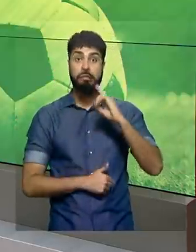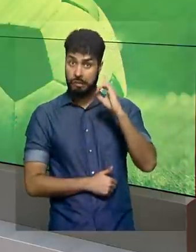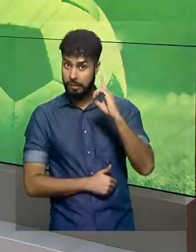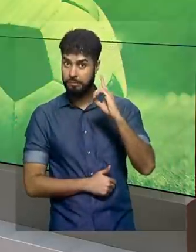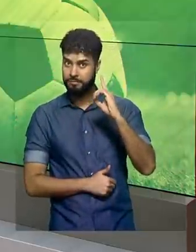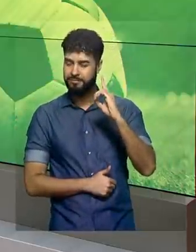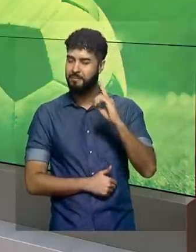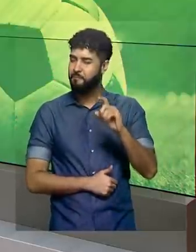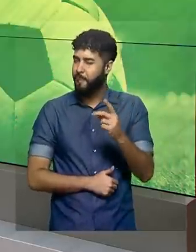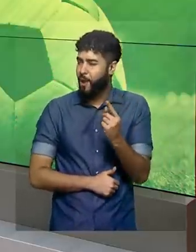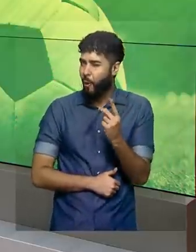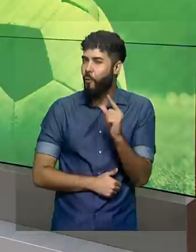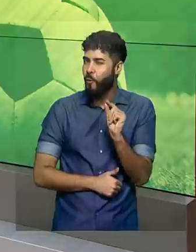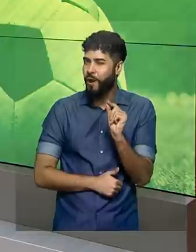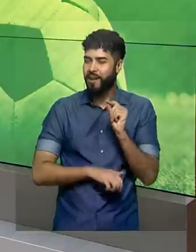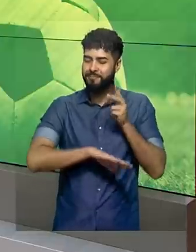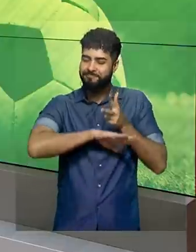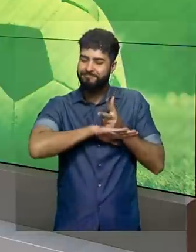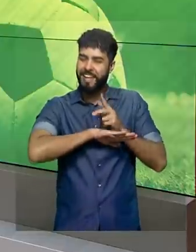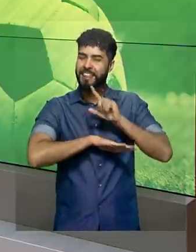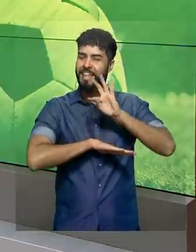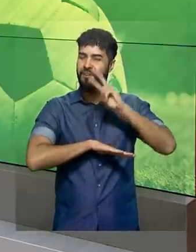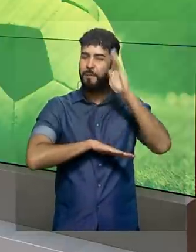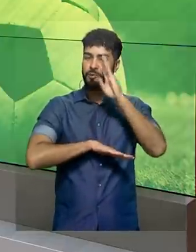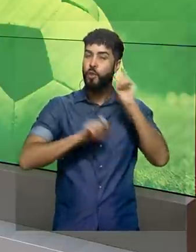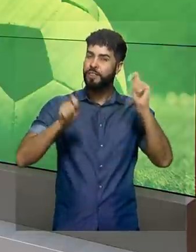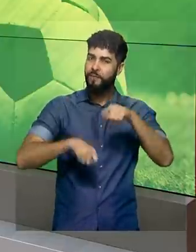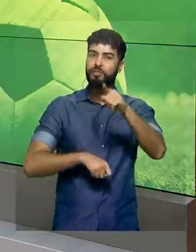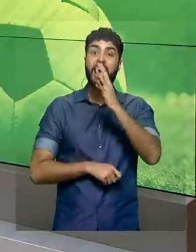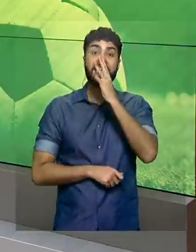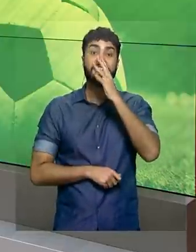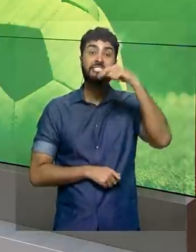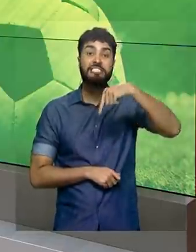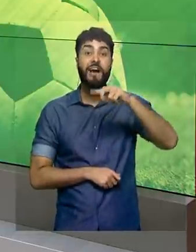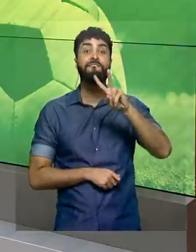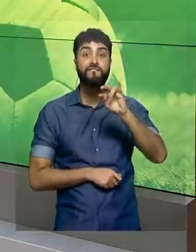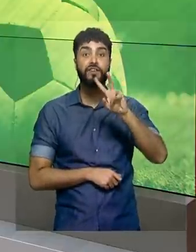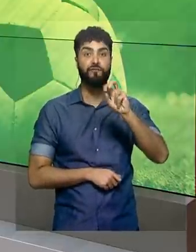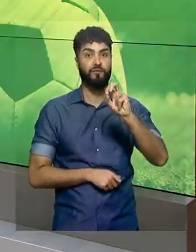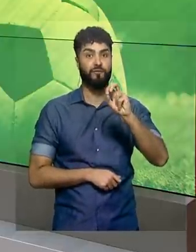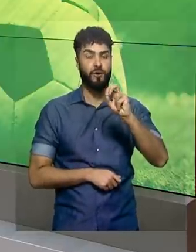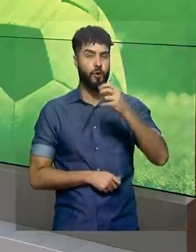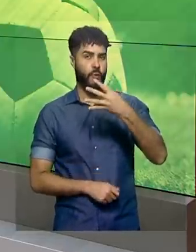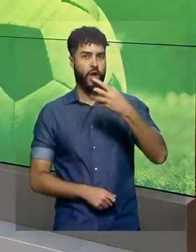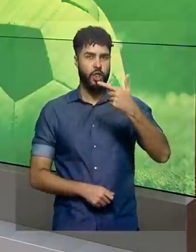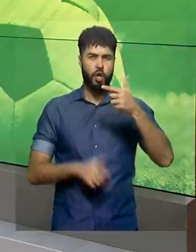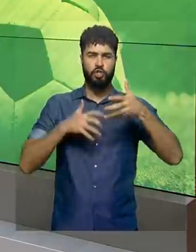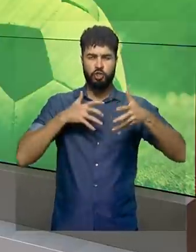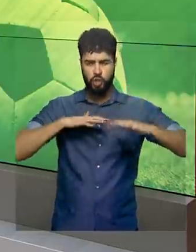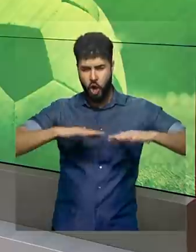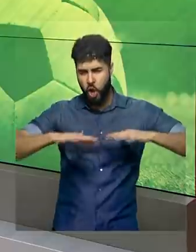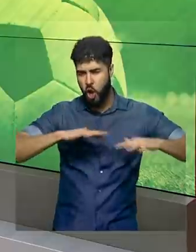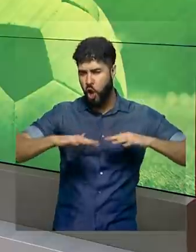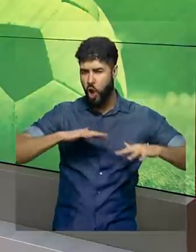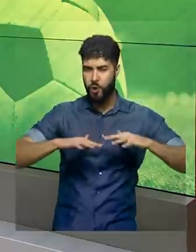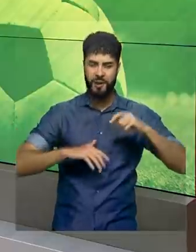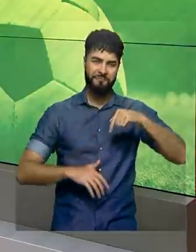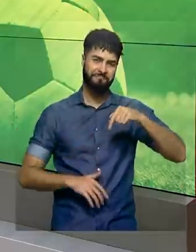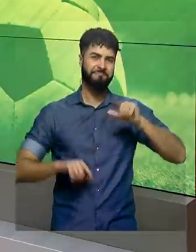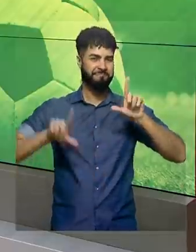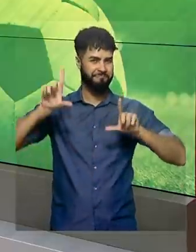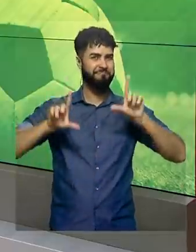com a TV Brasil transmitindo as partidas ao vivo. Serão 42 jogos aqui na tela da TV Brasil,